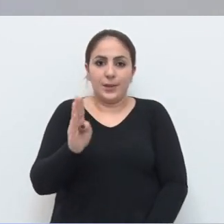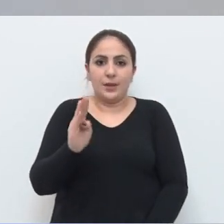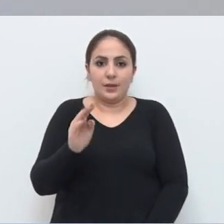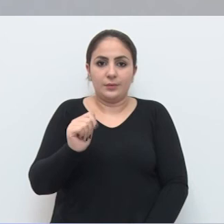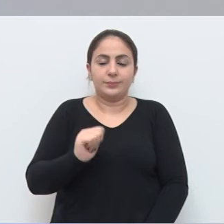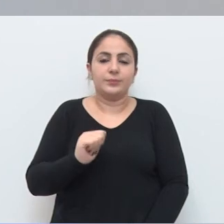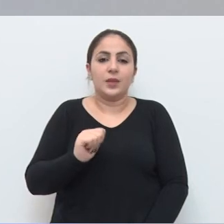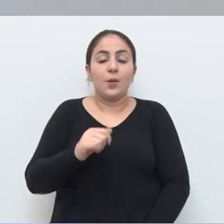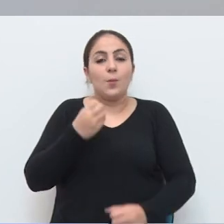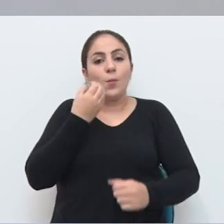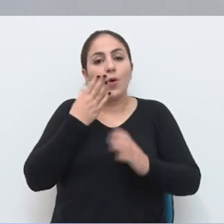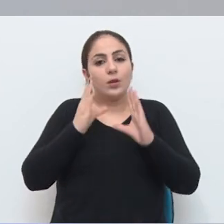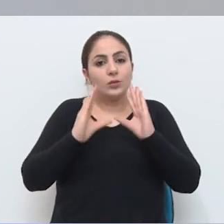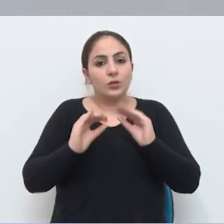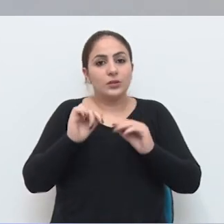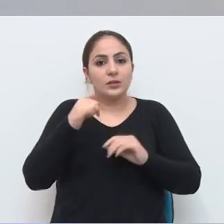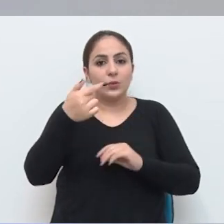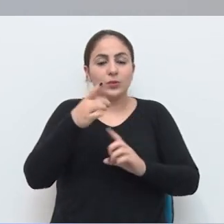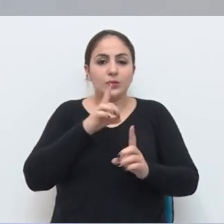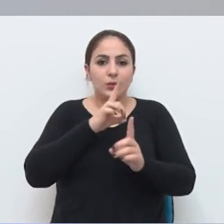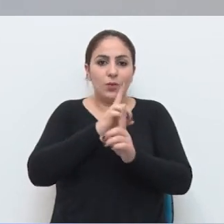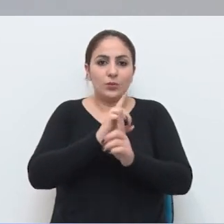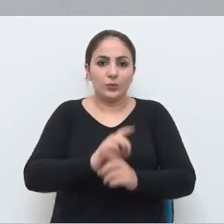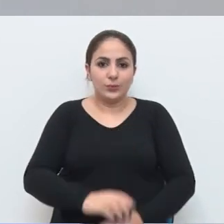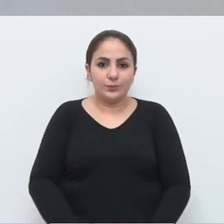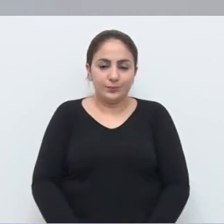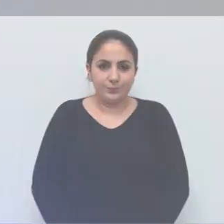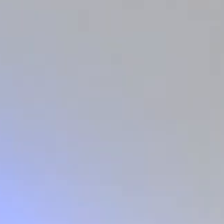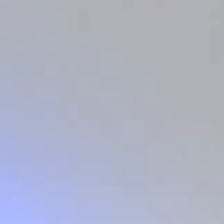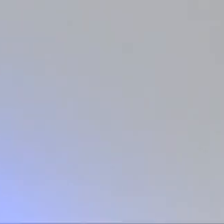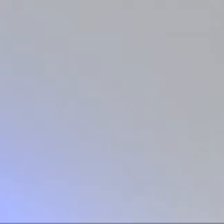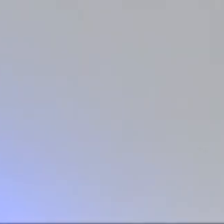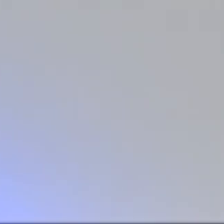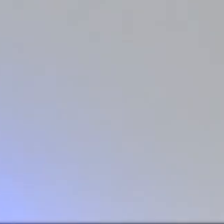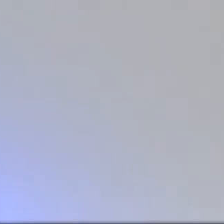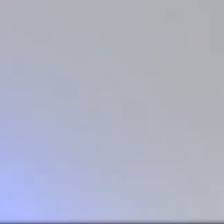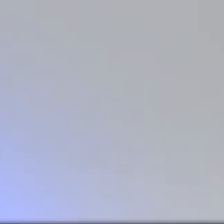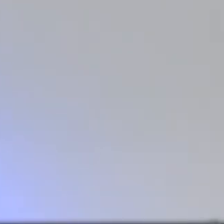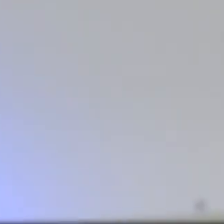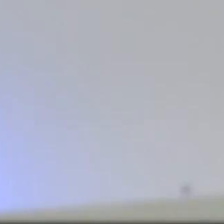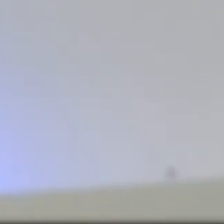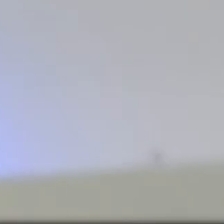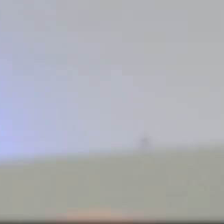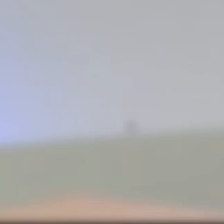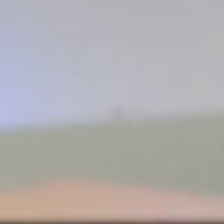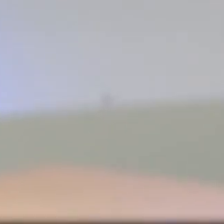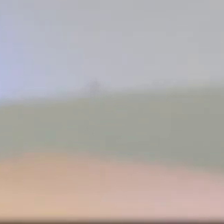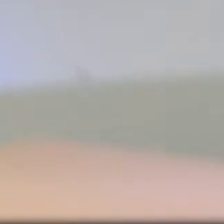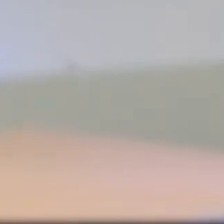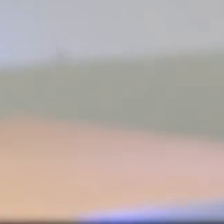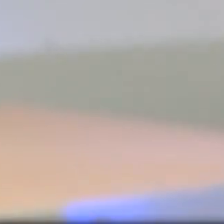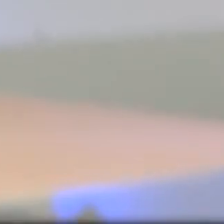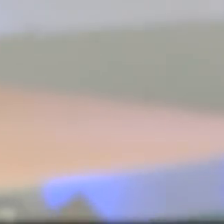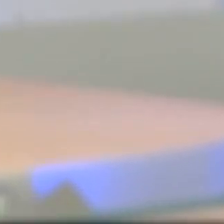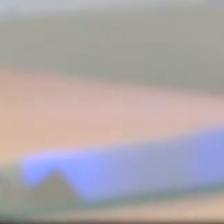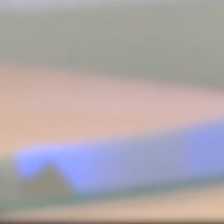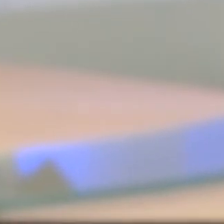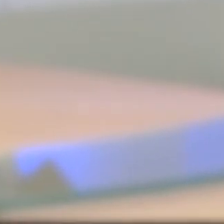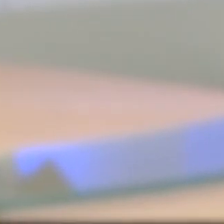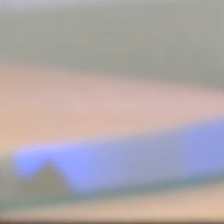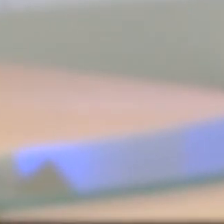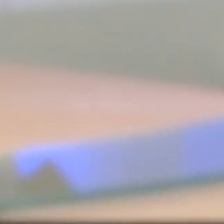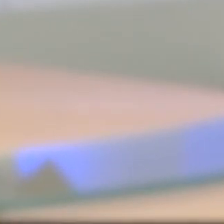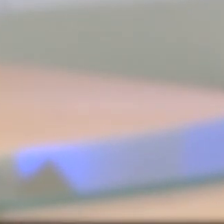4. Uma boa noite e até a nossa próxima edição. Uma boa noite e E